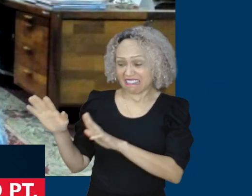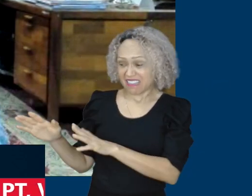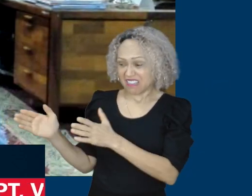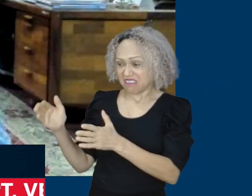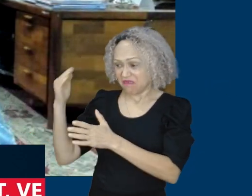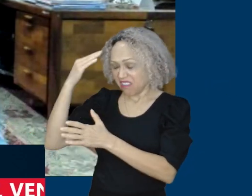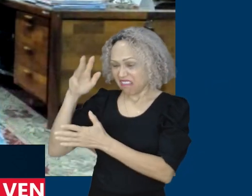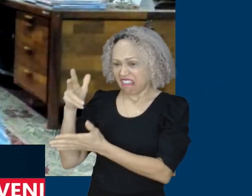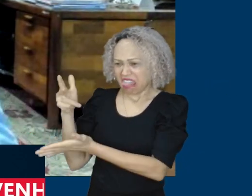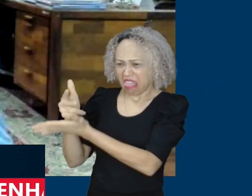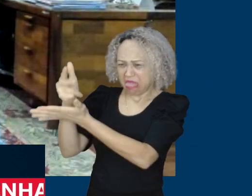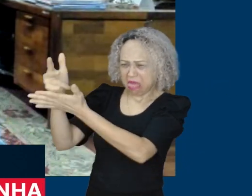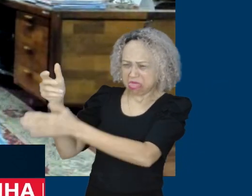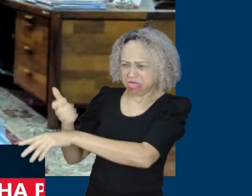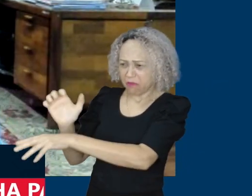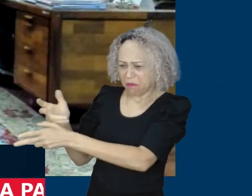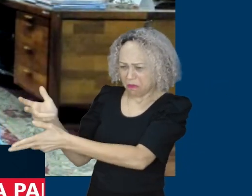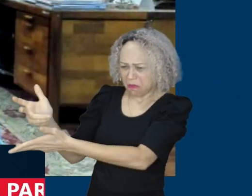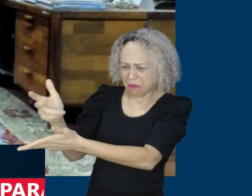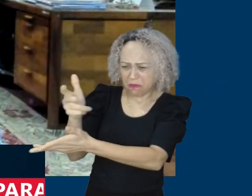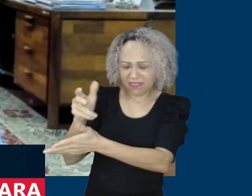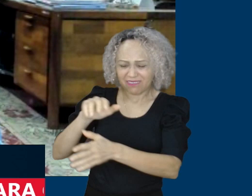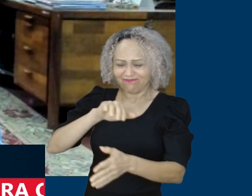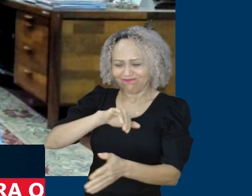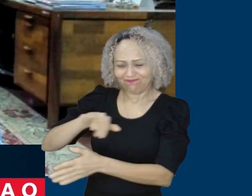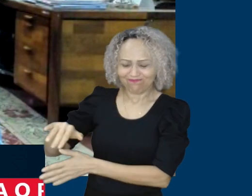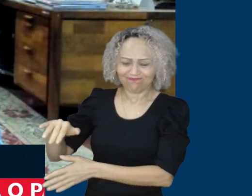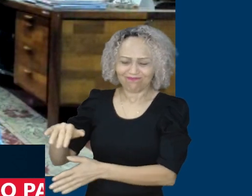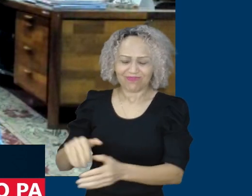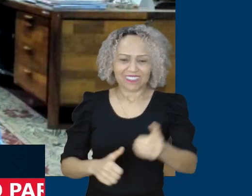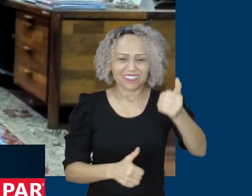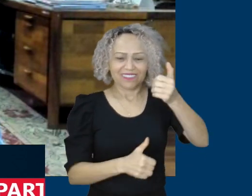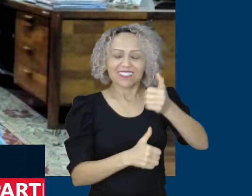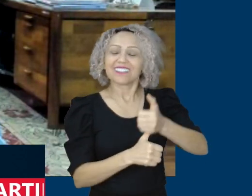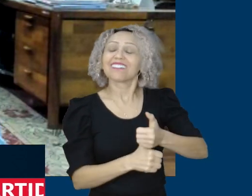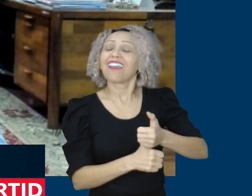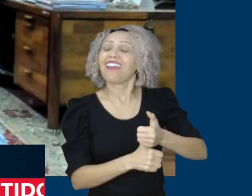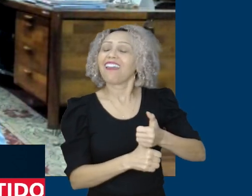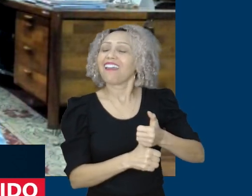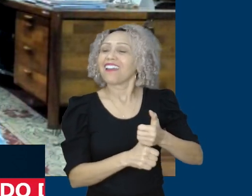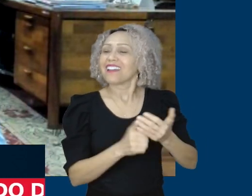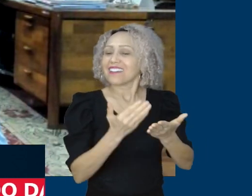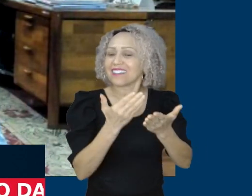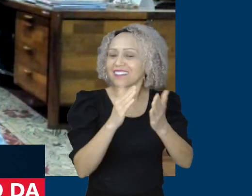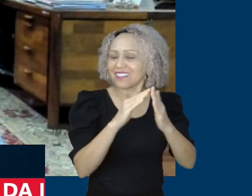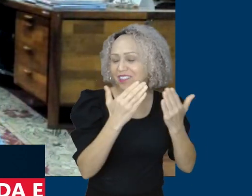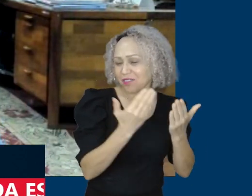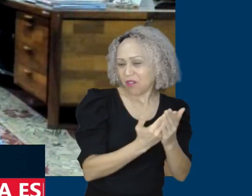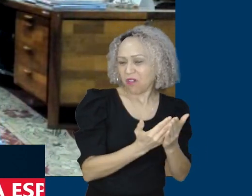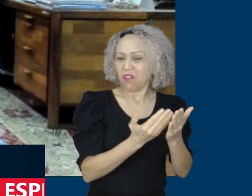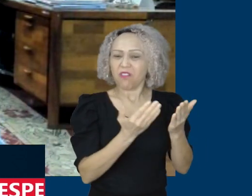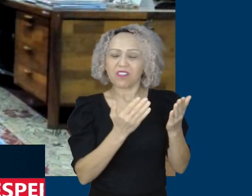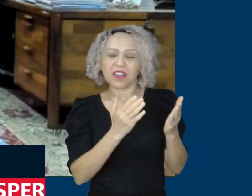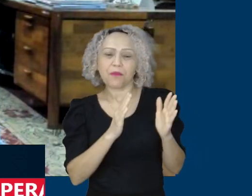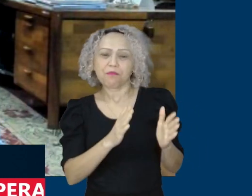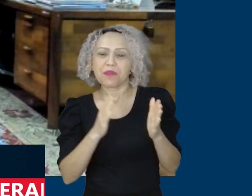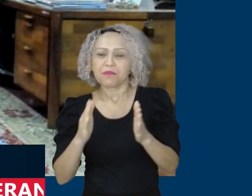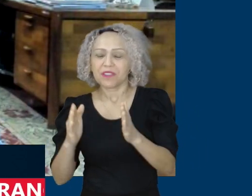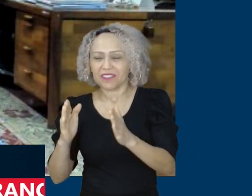bibliotecas, os investimentos na educação, investimento na saúde, do nosso povo, na cultura, no esporte.